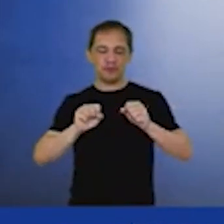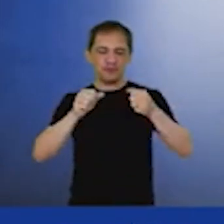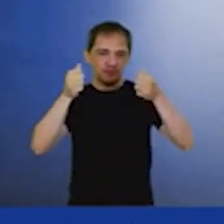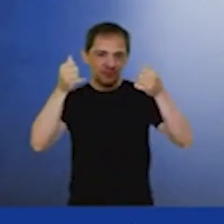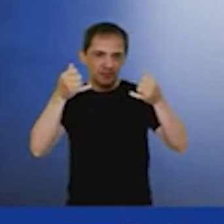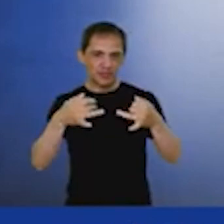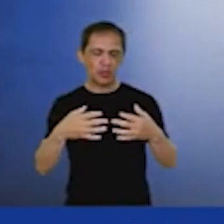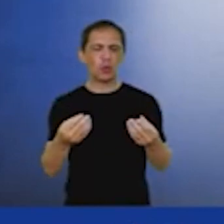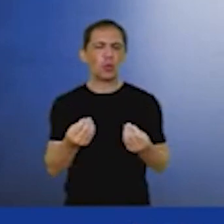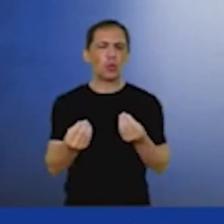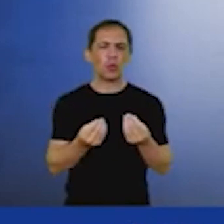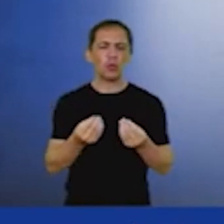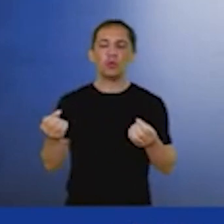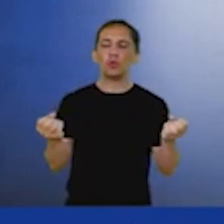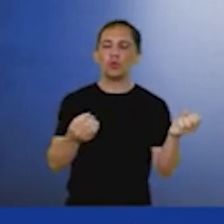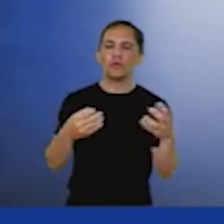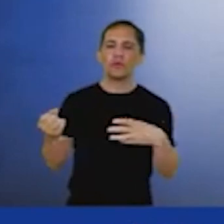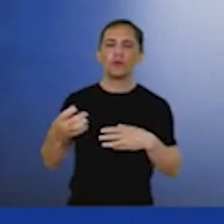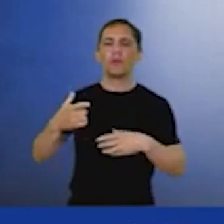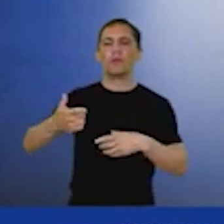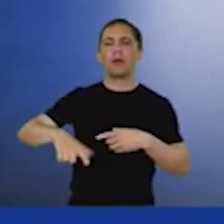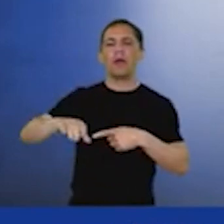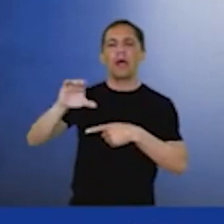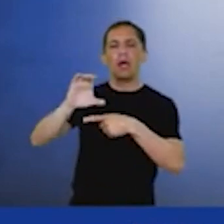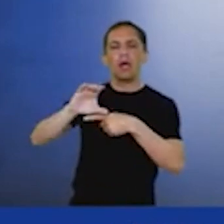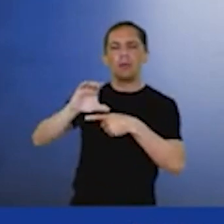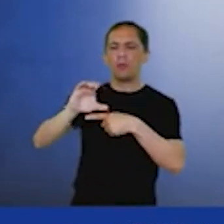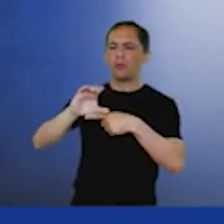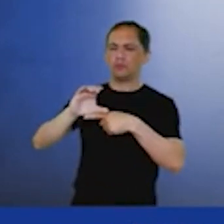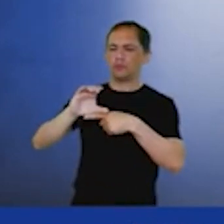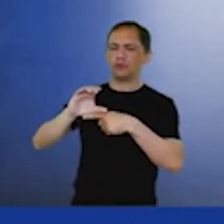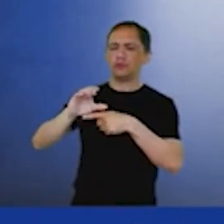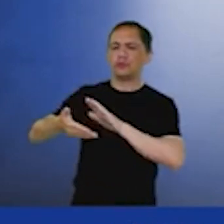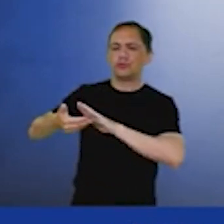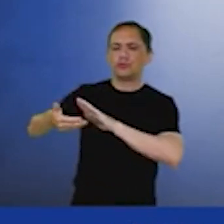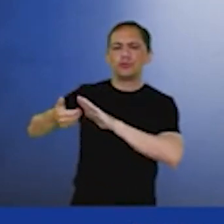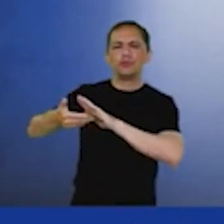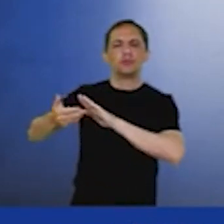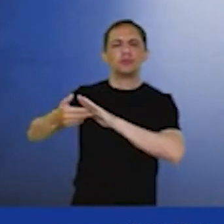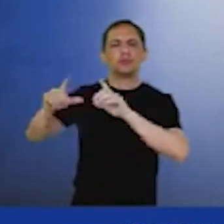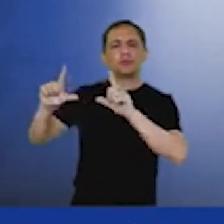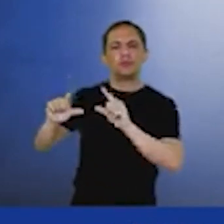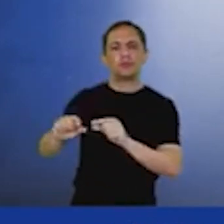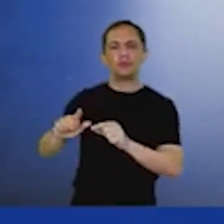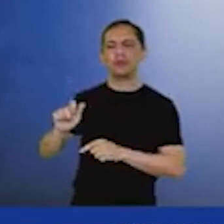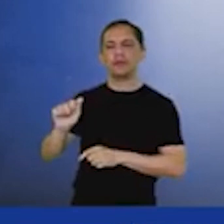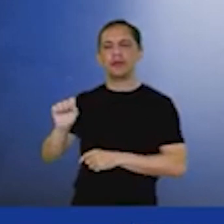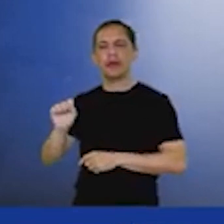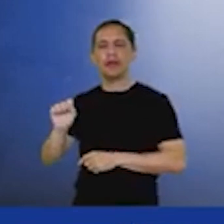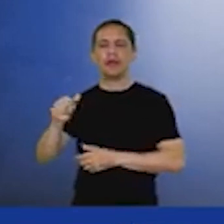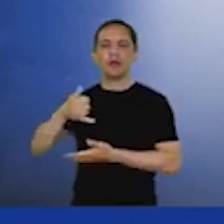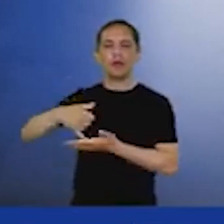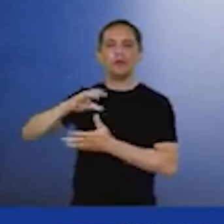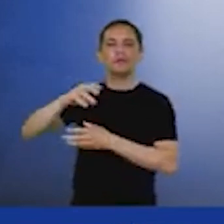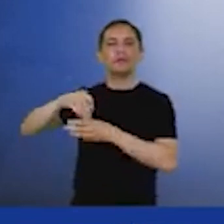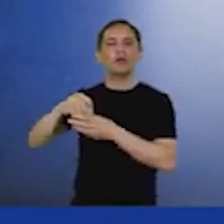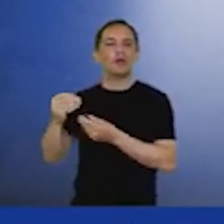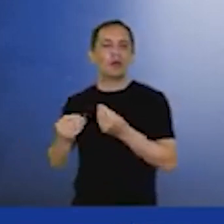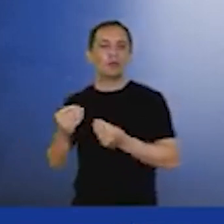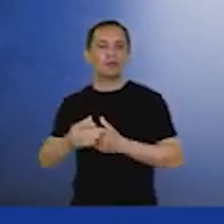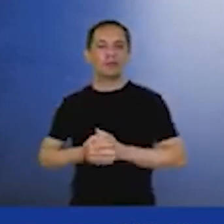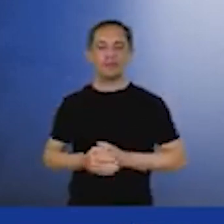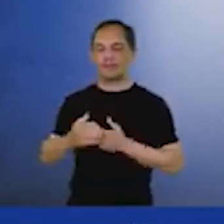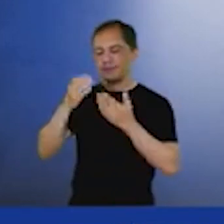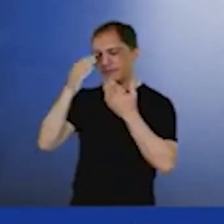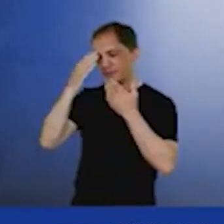as inovações e a descarbonização do óleo e gás no nosso Brasil. Obrigada, Roberta. Agradeço ao Ministério